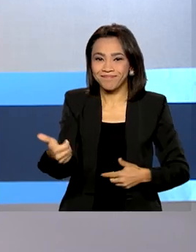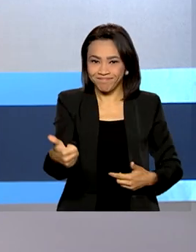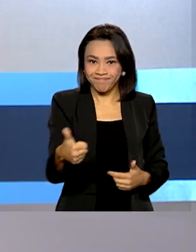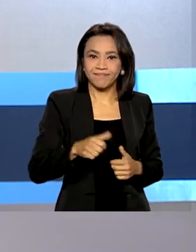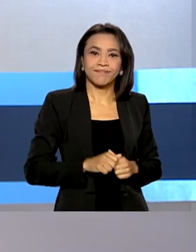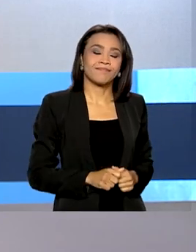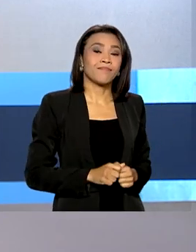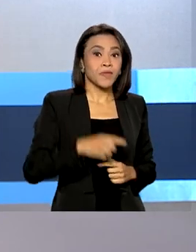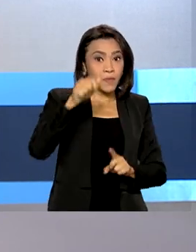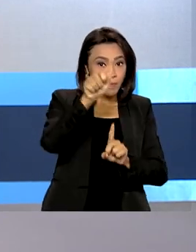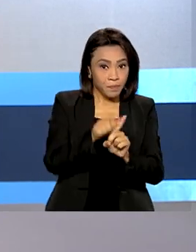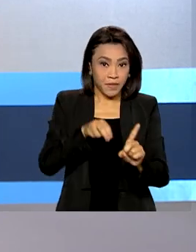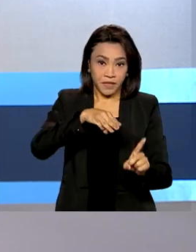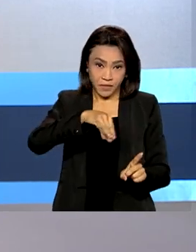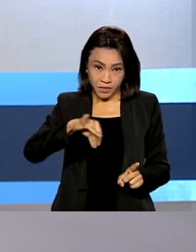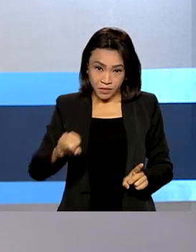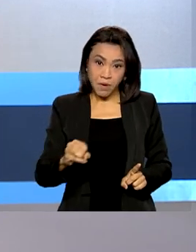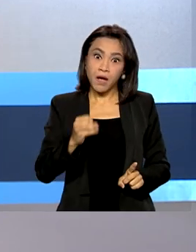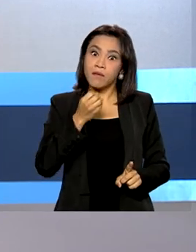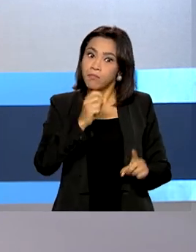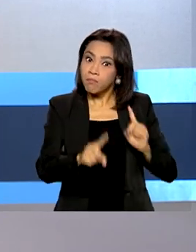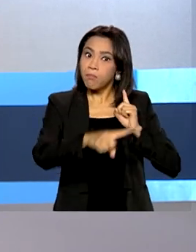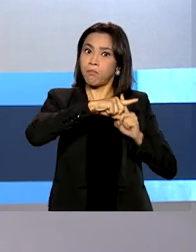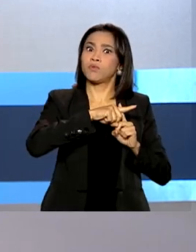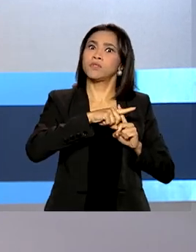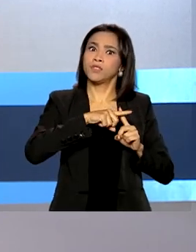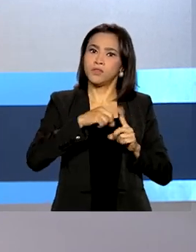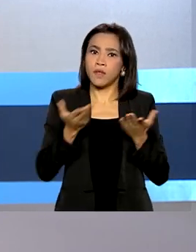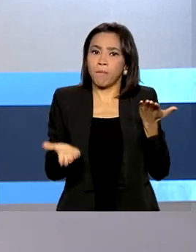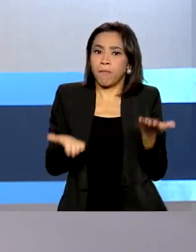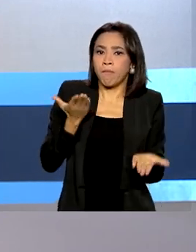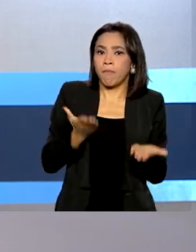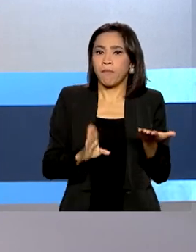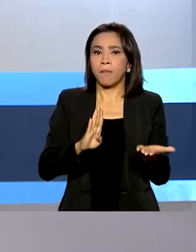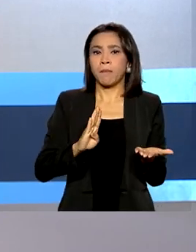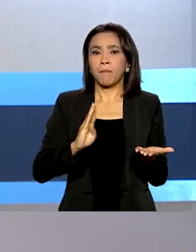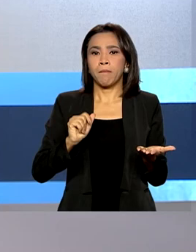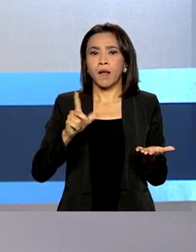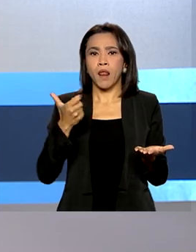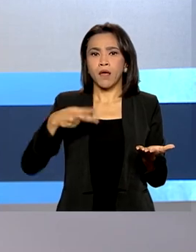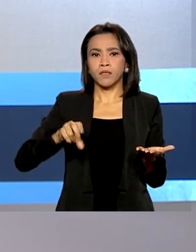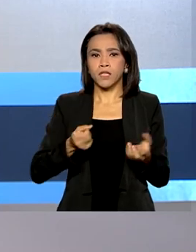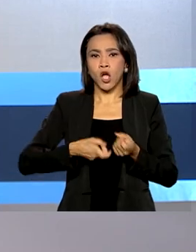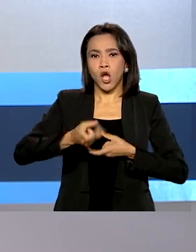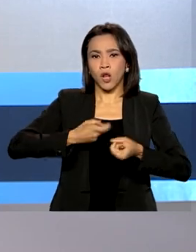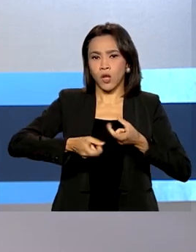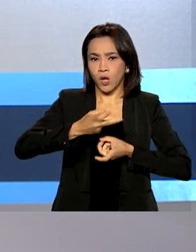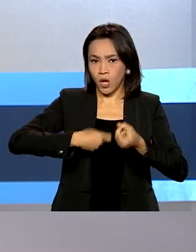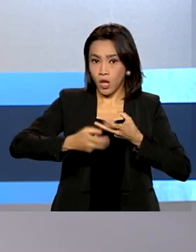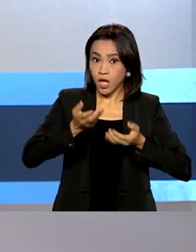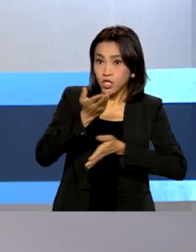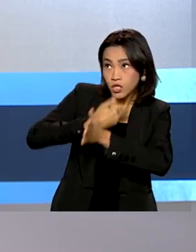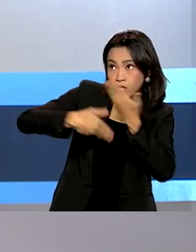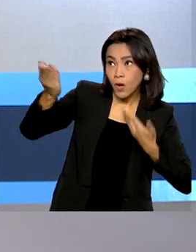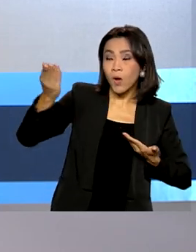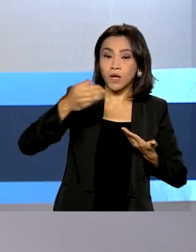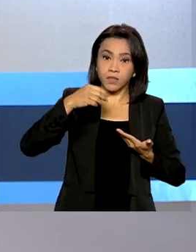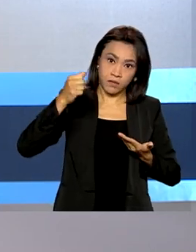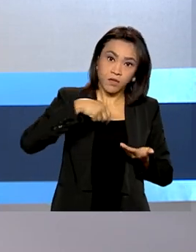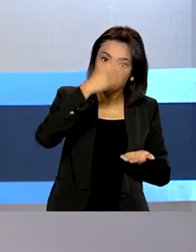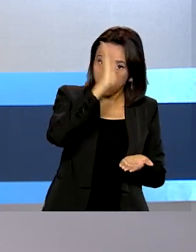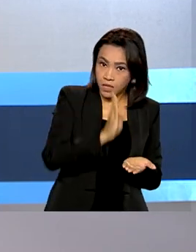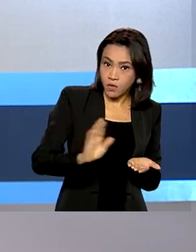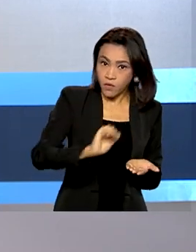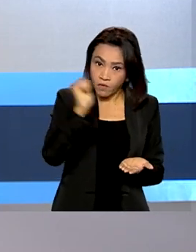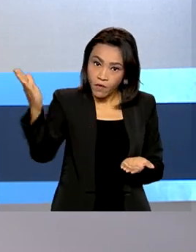E olha, o mês de maio registrou saldo positivo na balança comercial. As trocas com o exterior ficaram favoráveis para o Brasil em